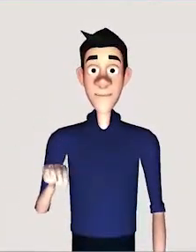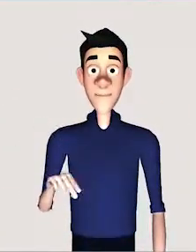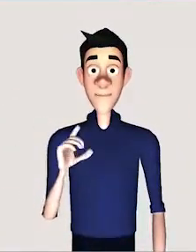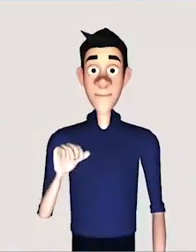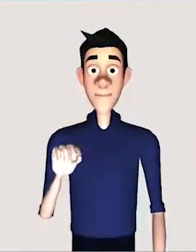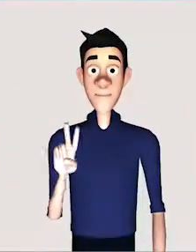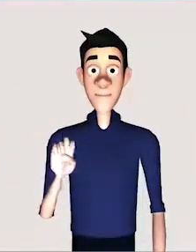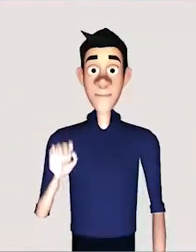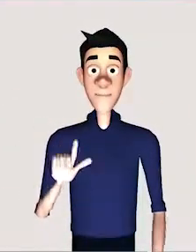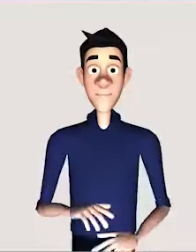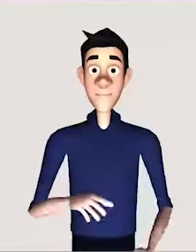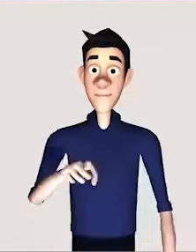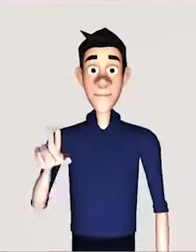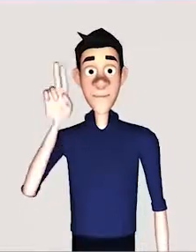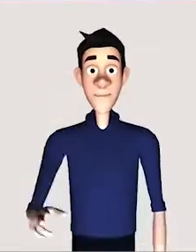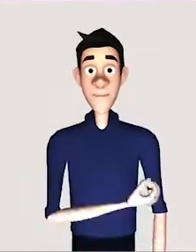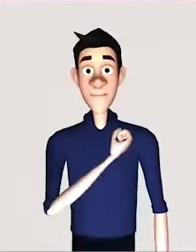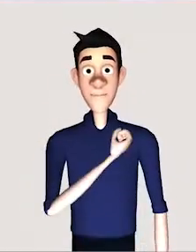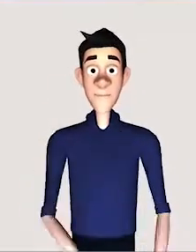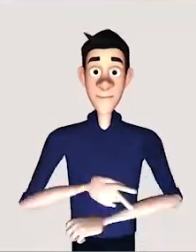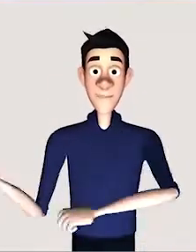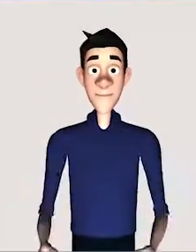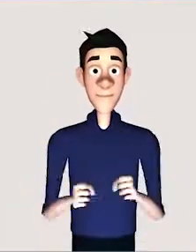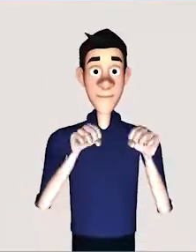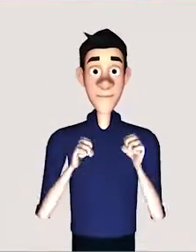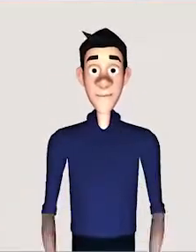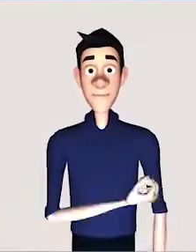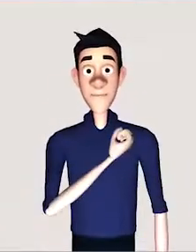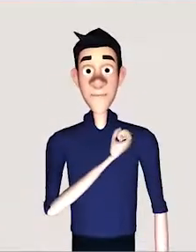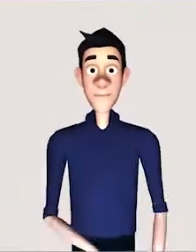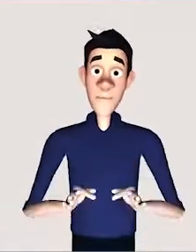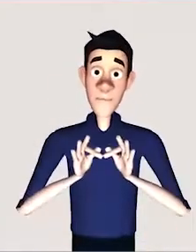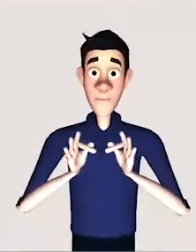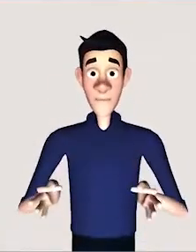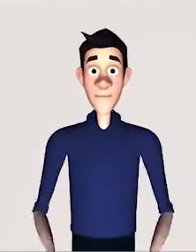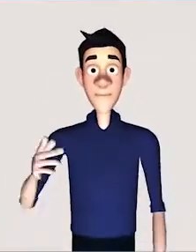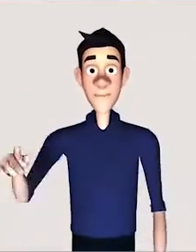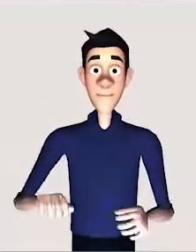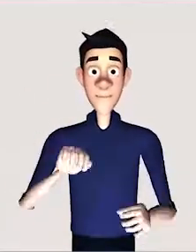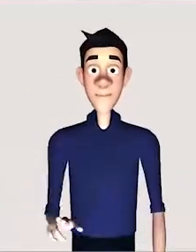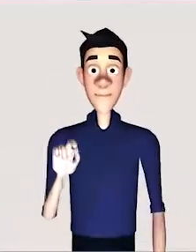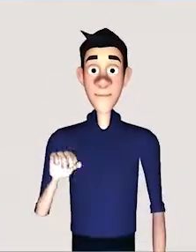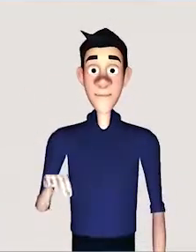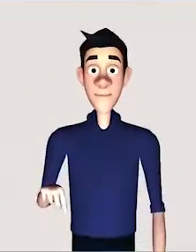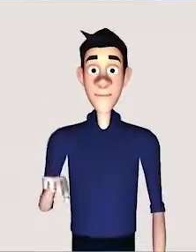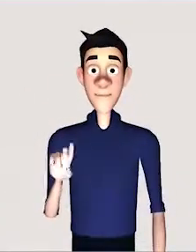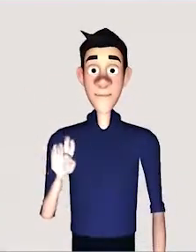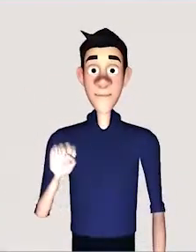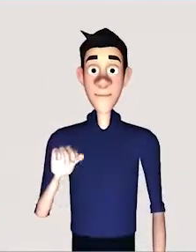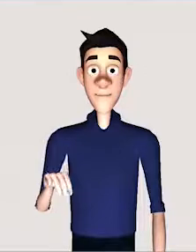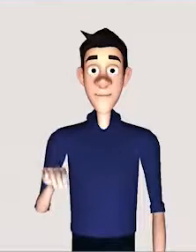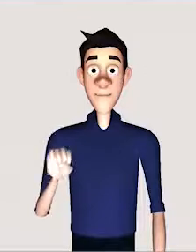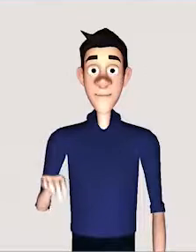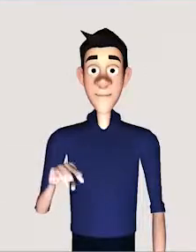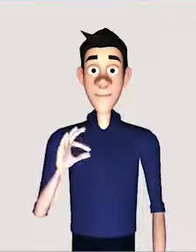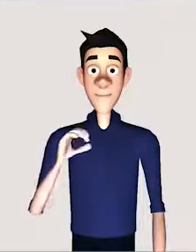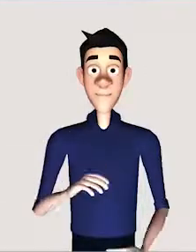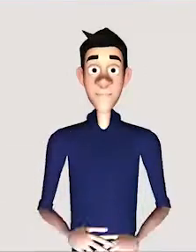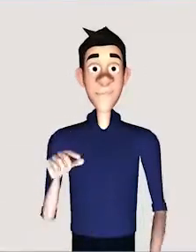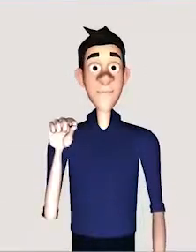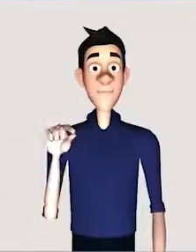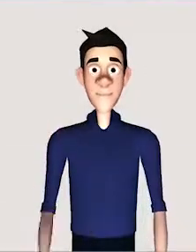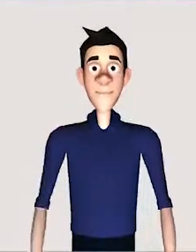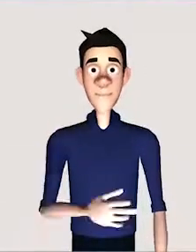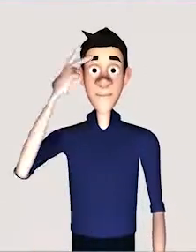para fazer ranqueamento. Por quê? Porque a gente até abordou um exemplo como esse na aula anterior.